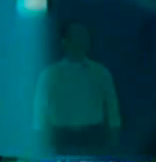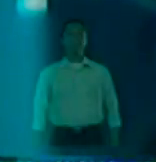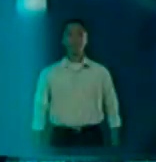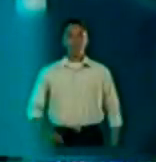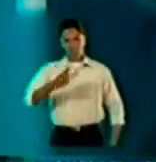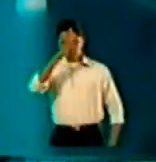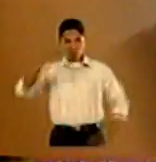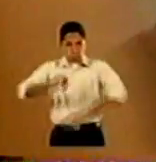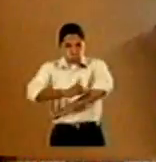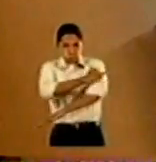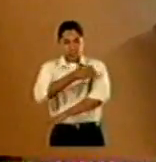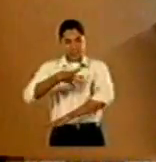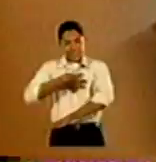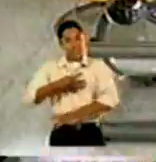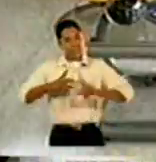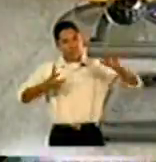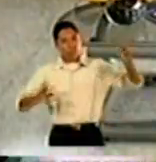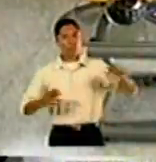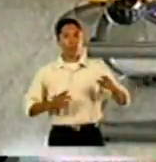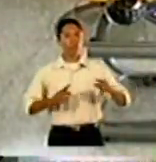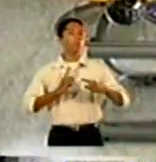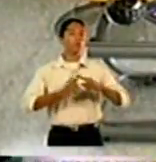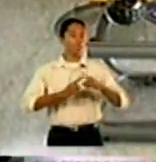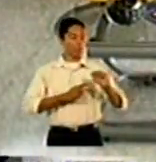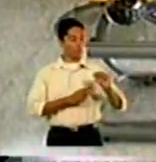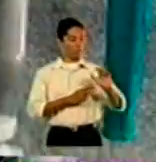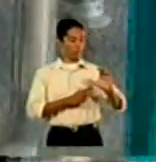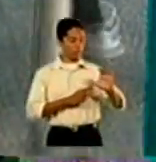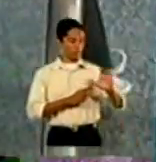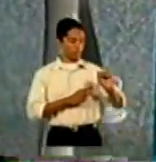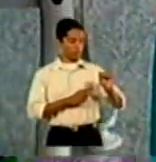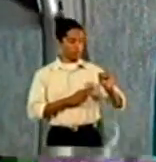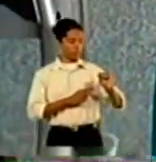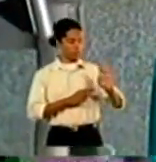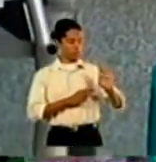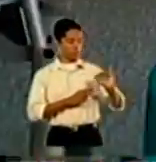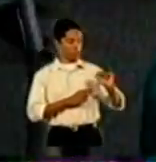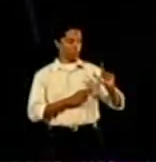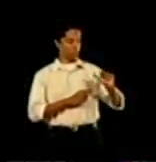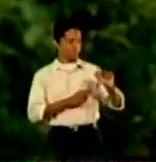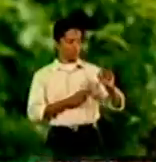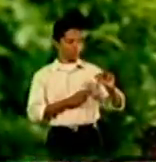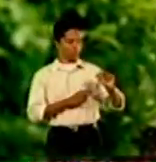É assim que uma pessoa obesa se sente quando não tem acessibilidade.